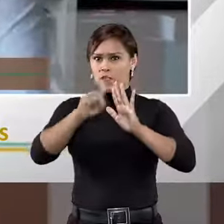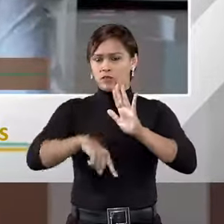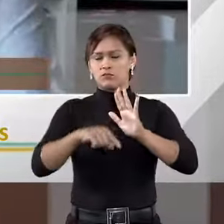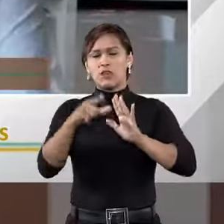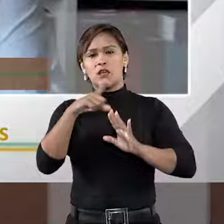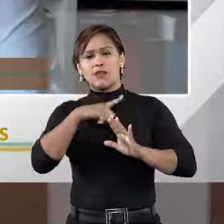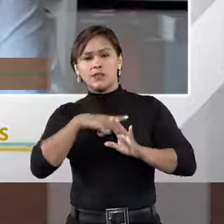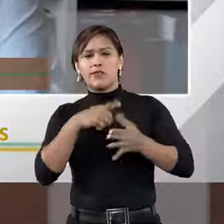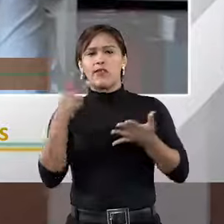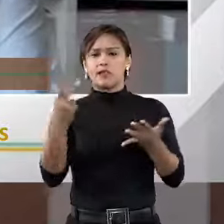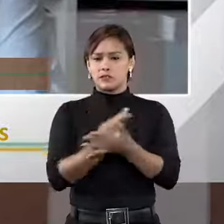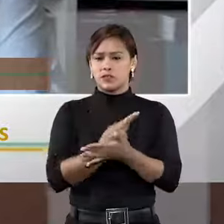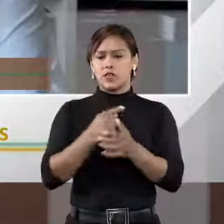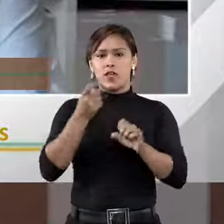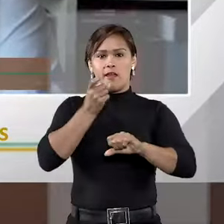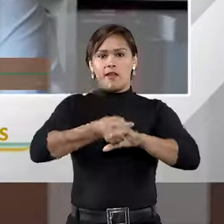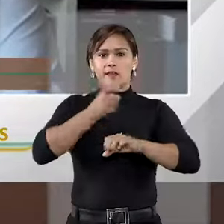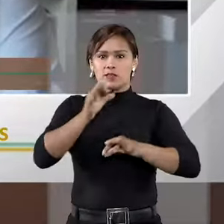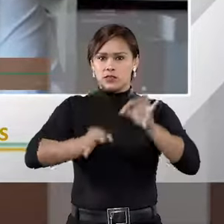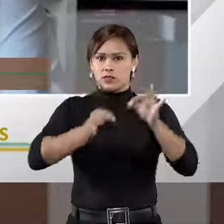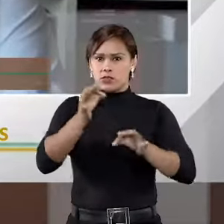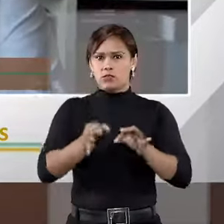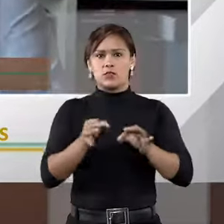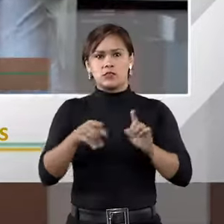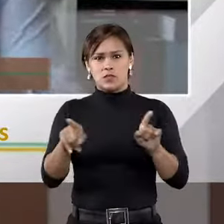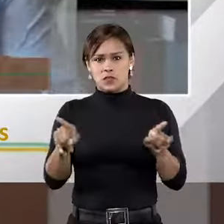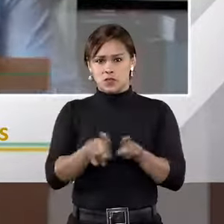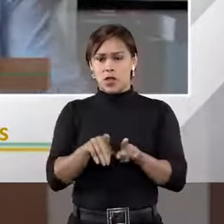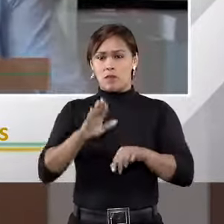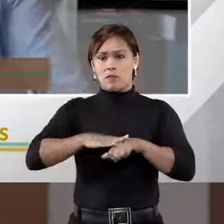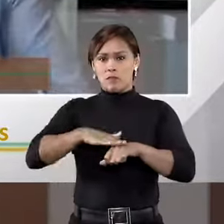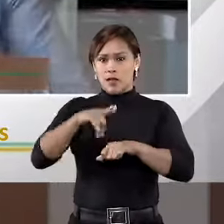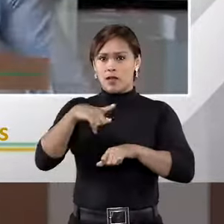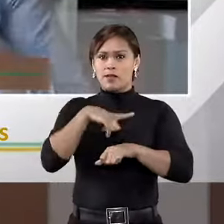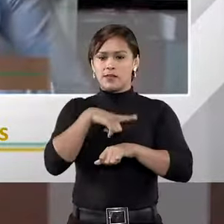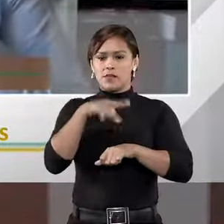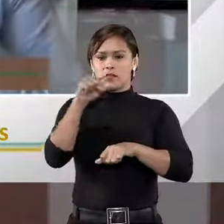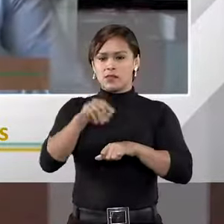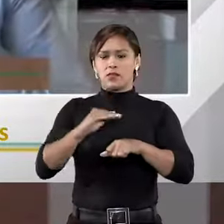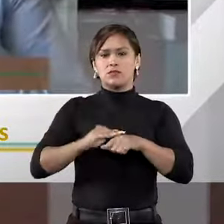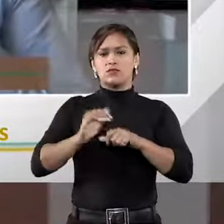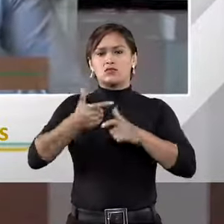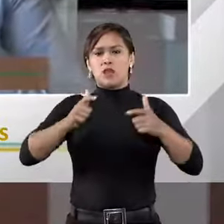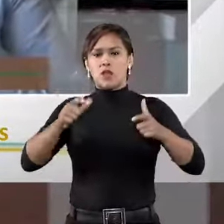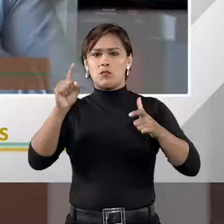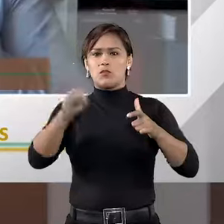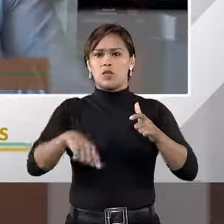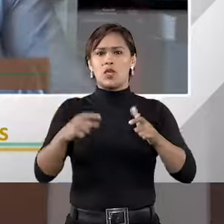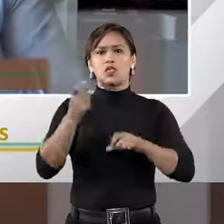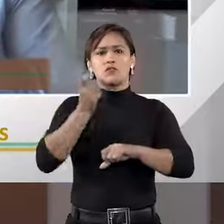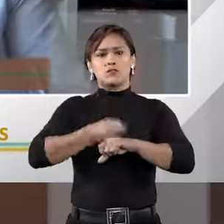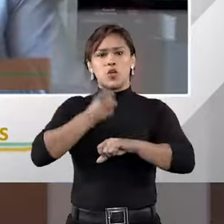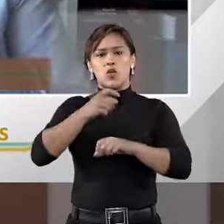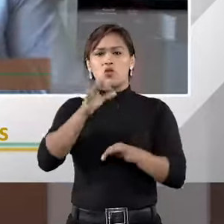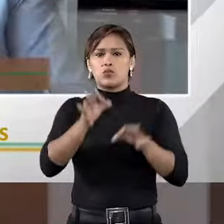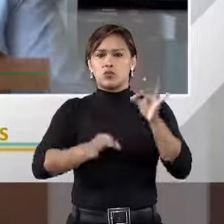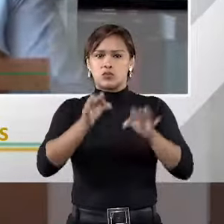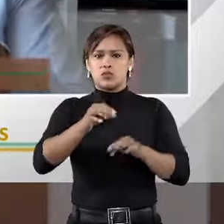casos de execução extrajudicial, cada vez mais se aumenta o número de casos de execução extrajudicial.